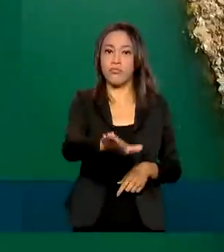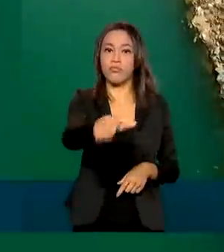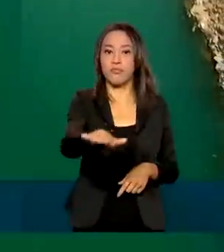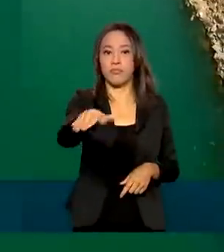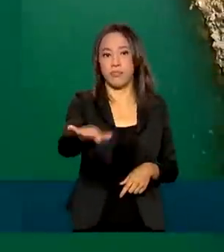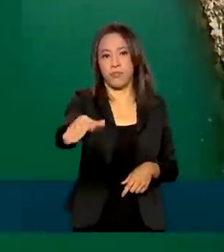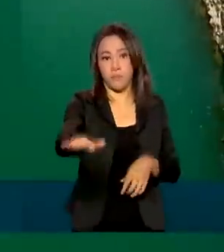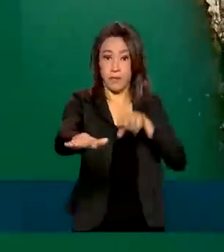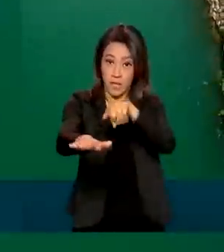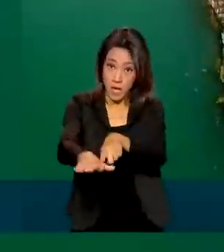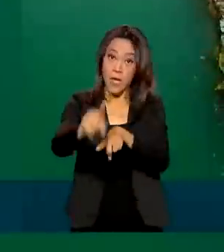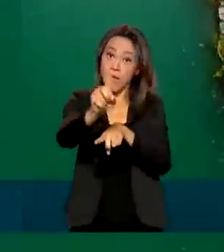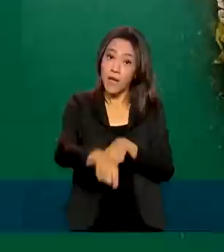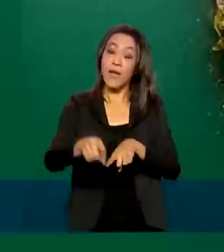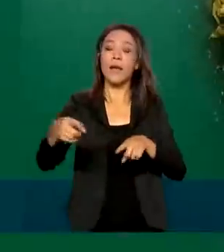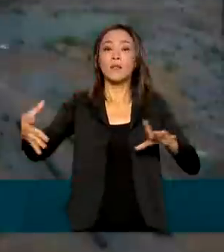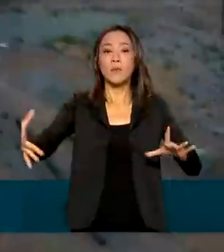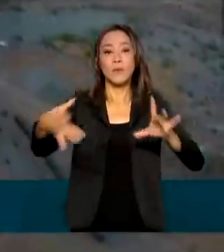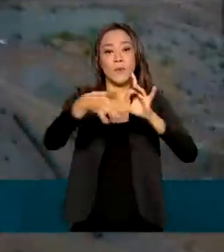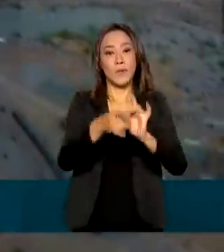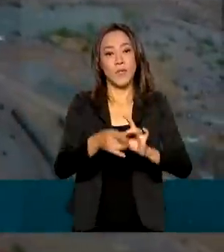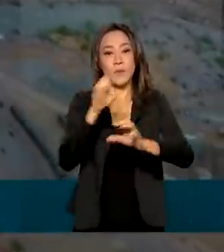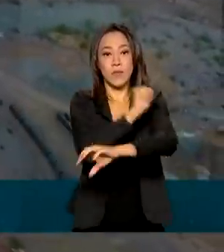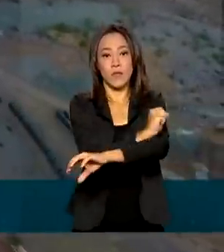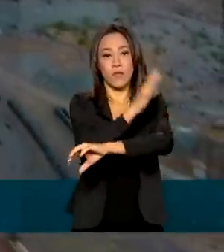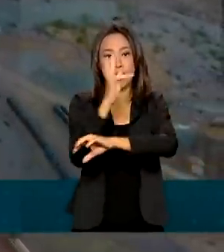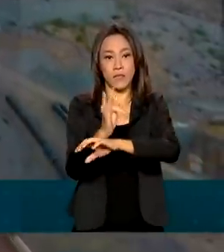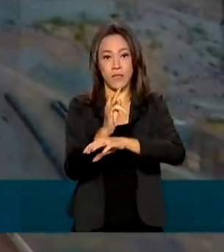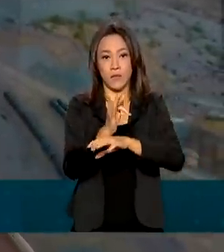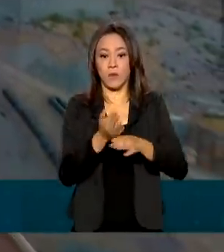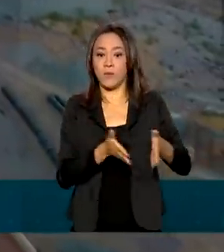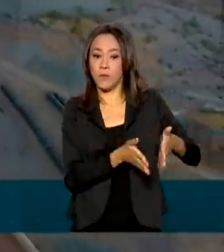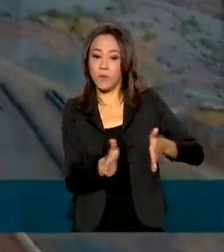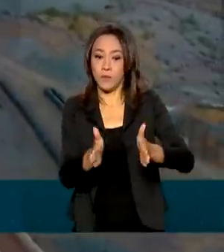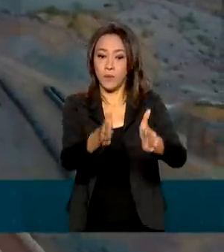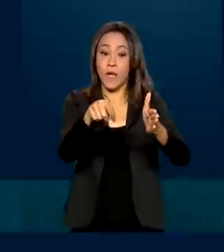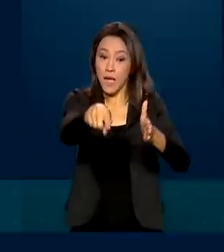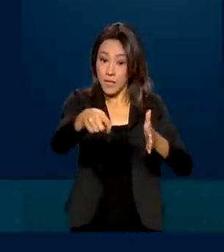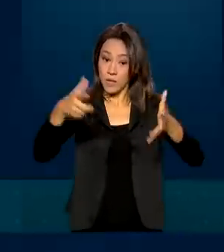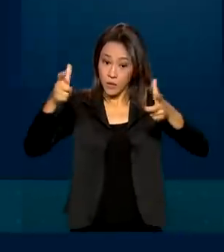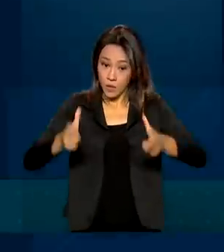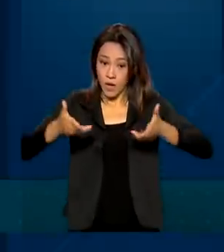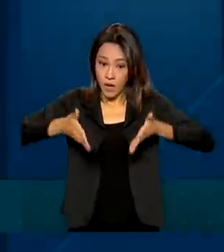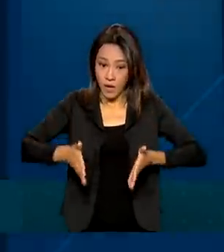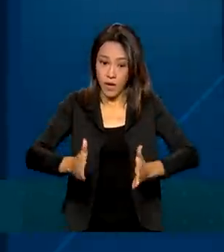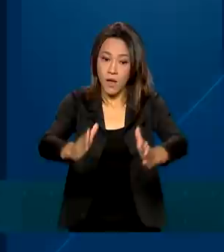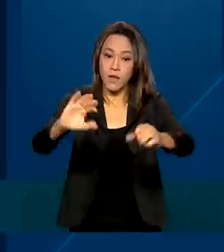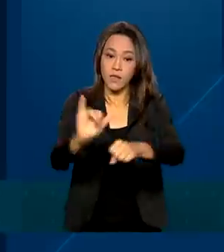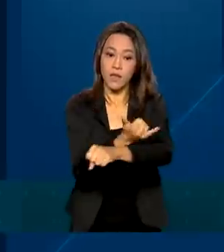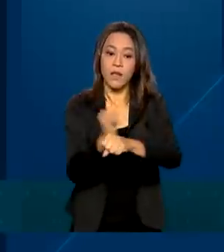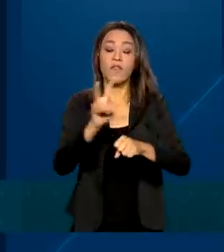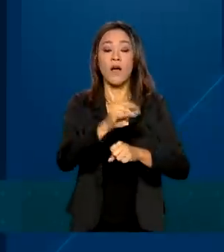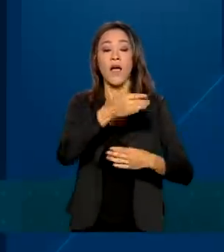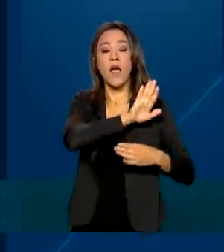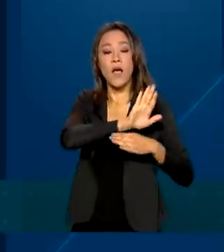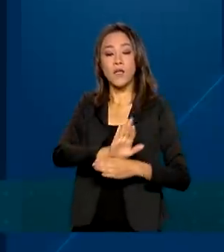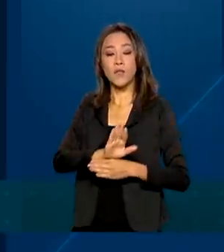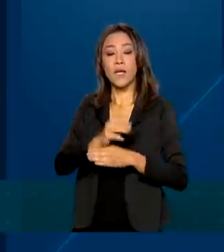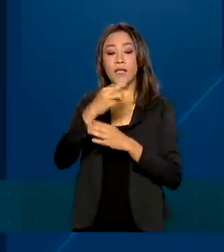norte do projeto de integração do Rio São Francisco. O reservatório estratégico vai beneficiar diretamente